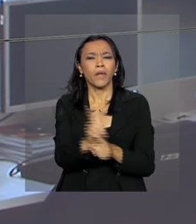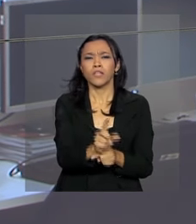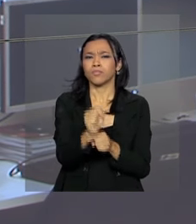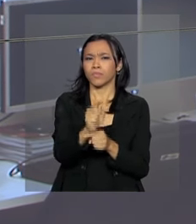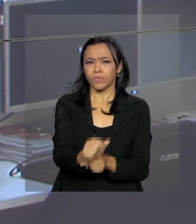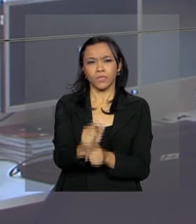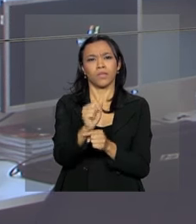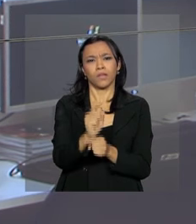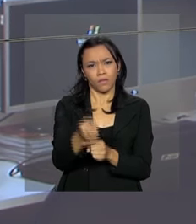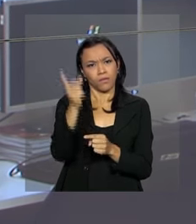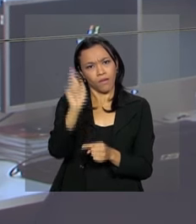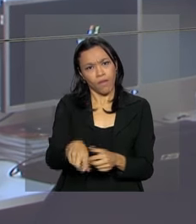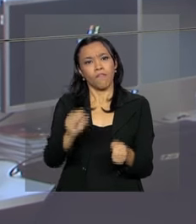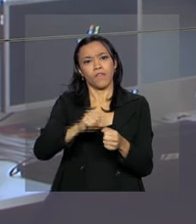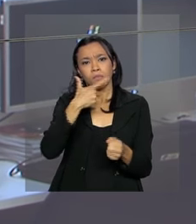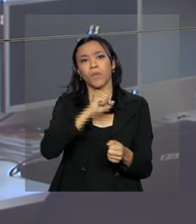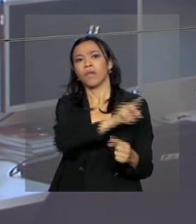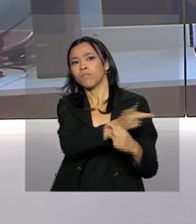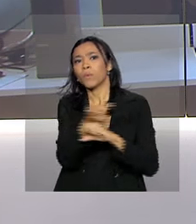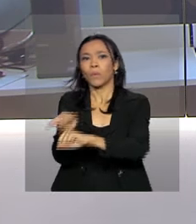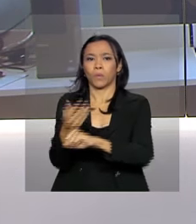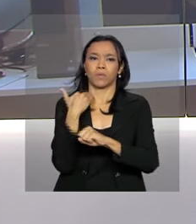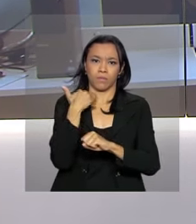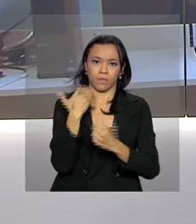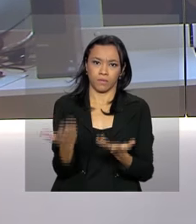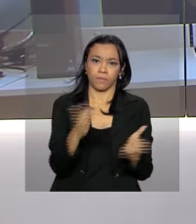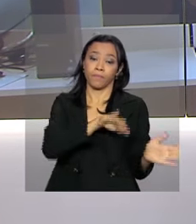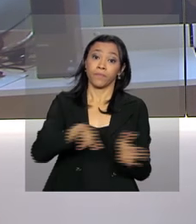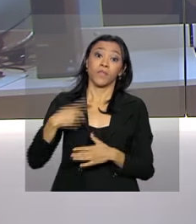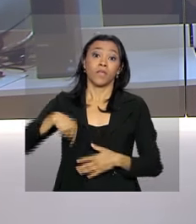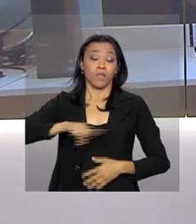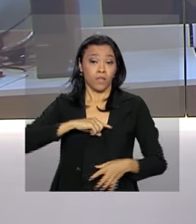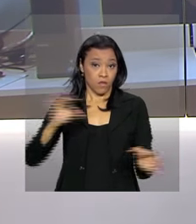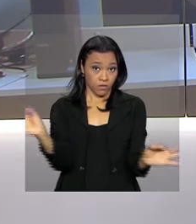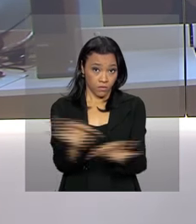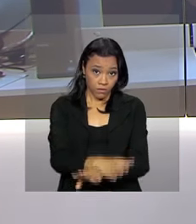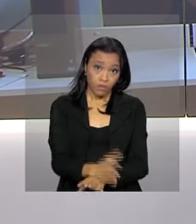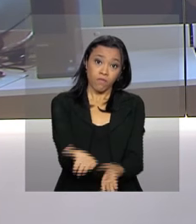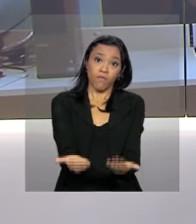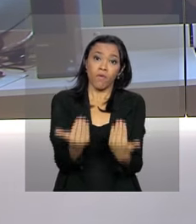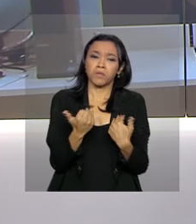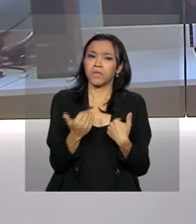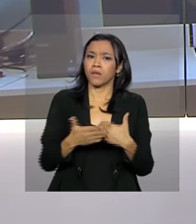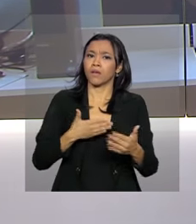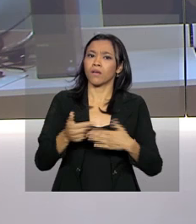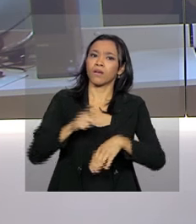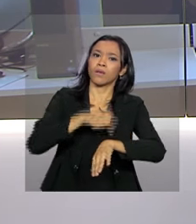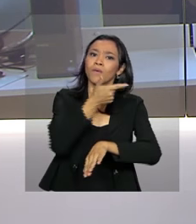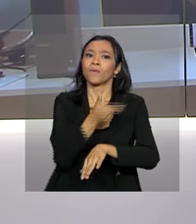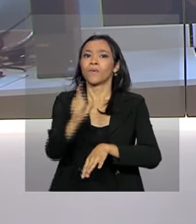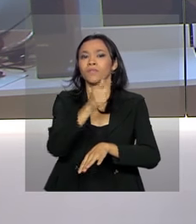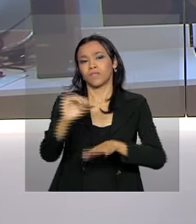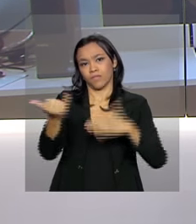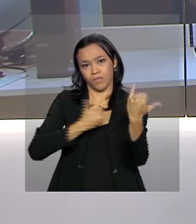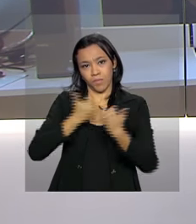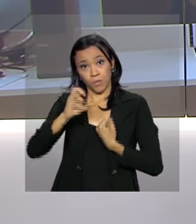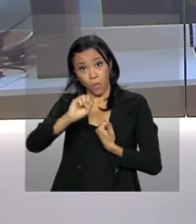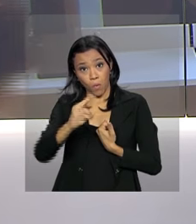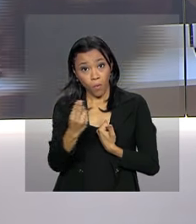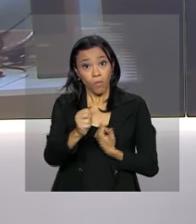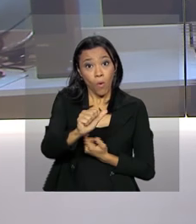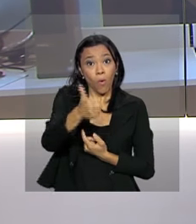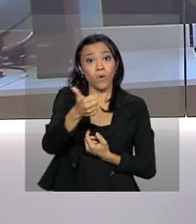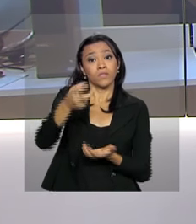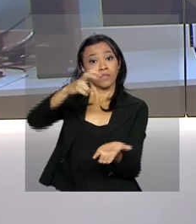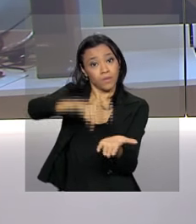e financiamentos feitos pelo consumidor. Bom, e nós ficamos por aqui. Podemos voltar a qualquer momento com outras informações ou às 11 da